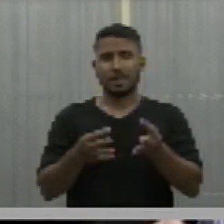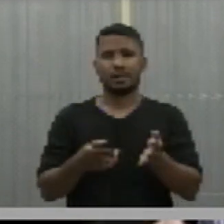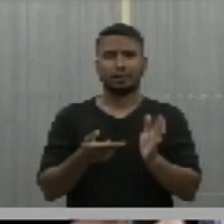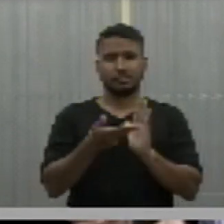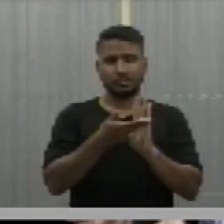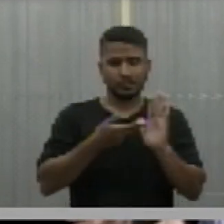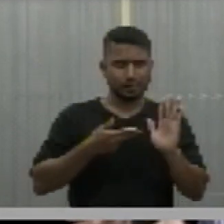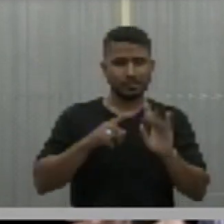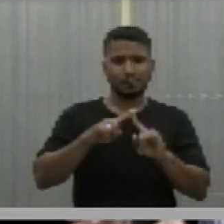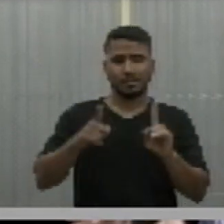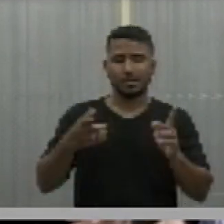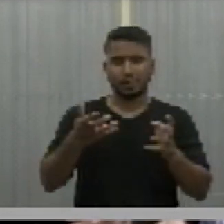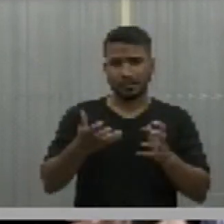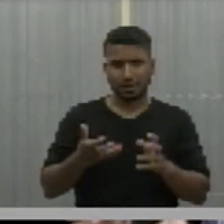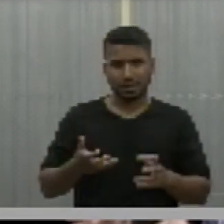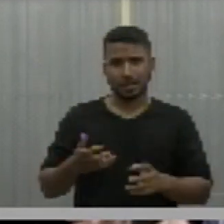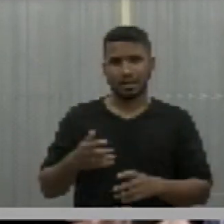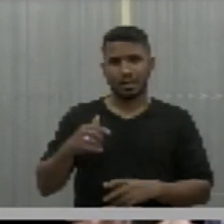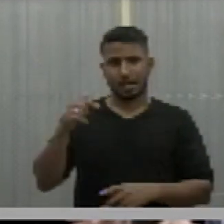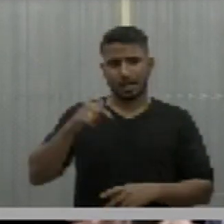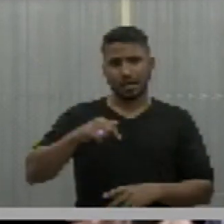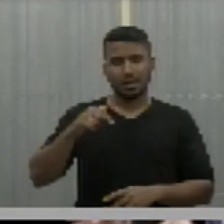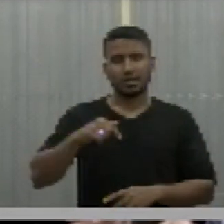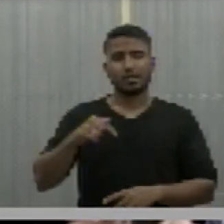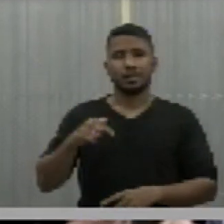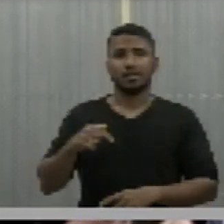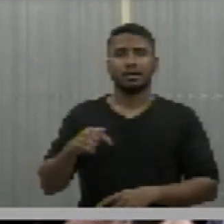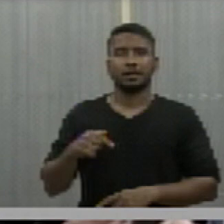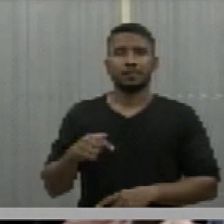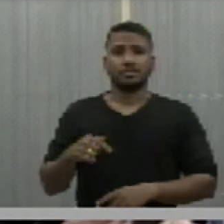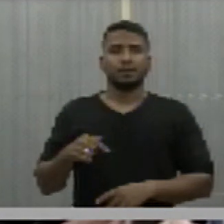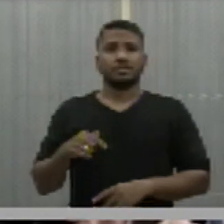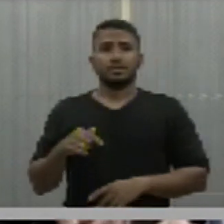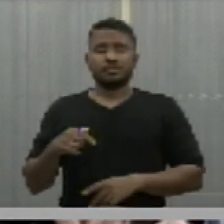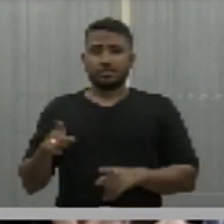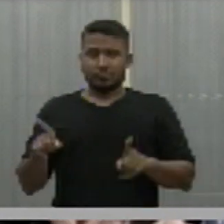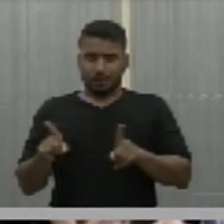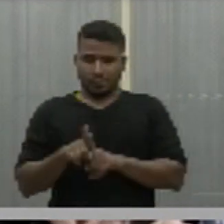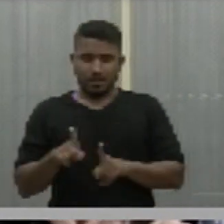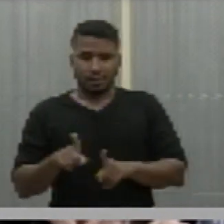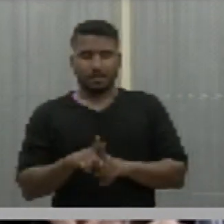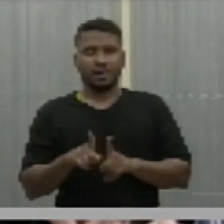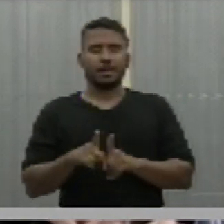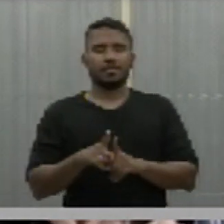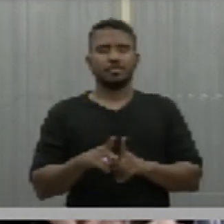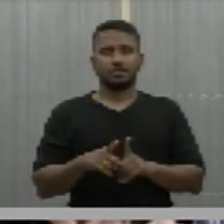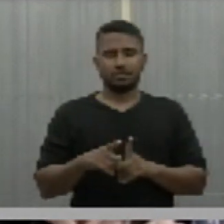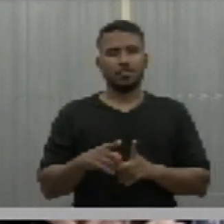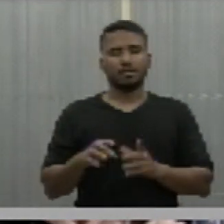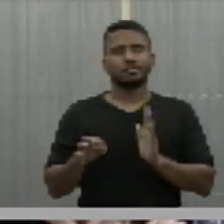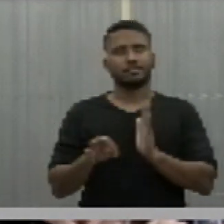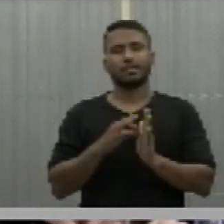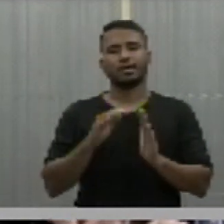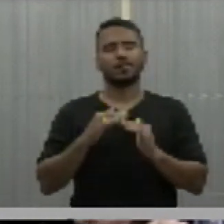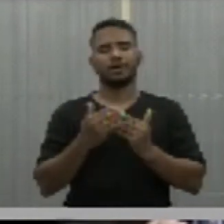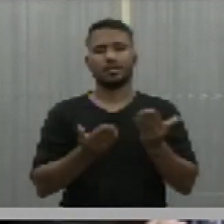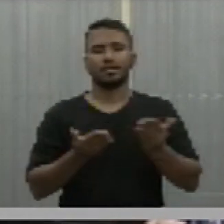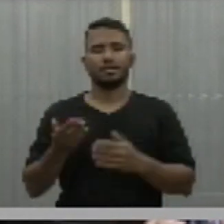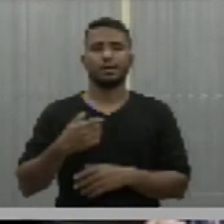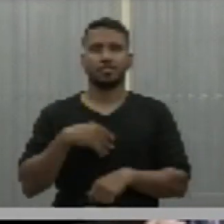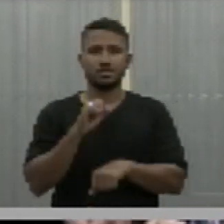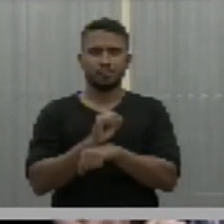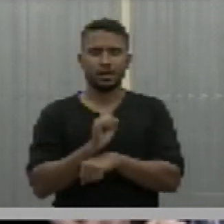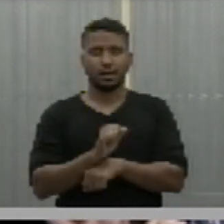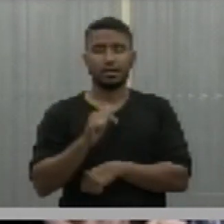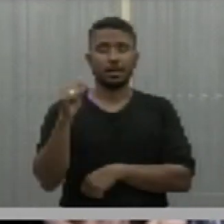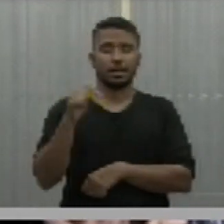Mas eu quero ser signatário deste requerimento para essa audiência pública. espero que aqui